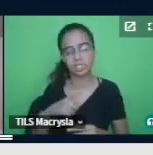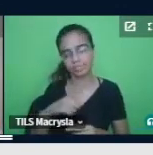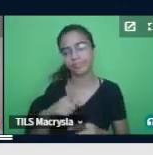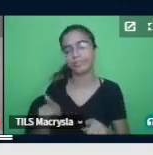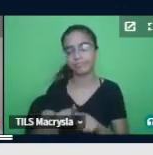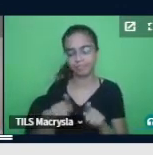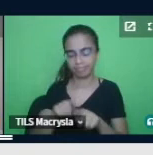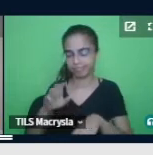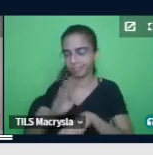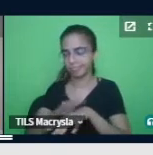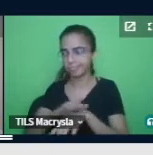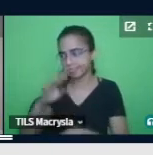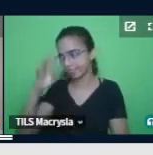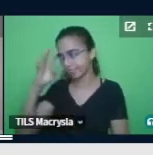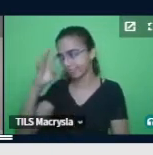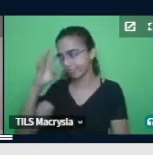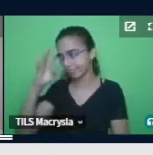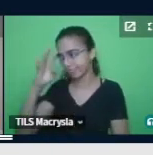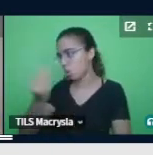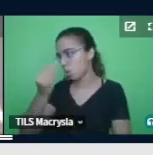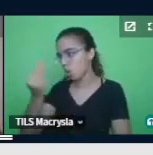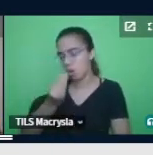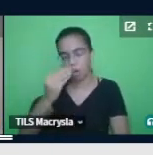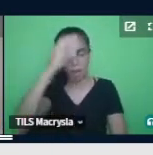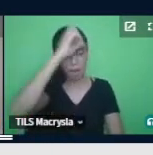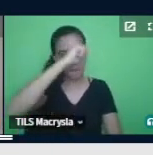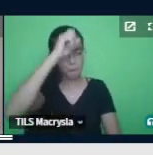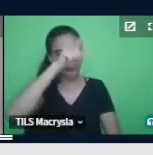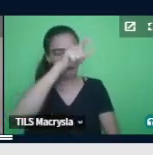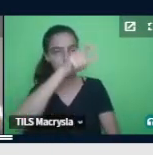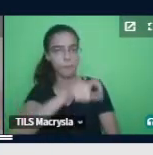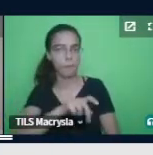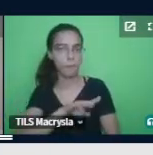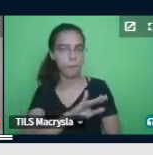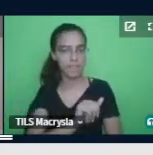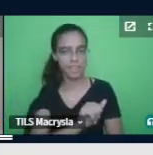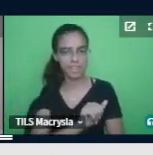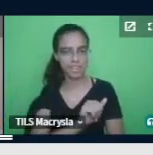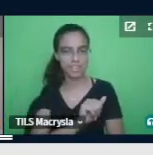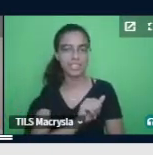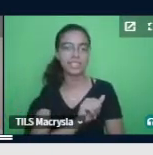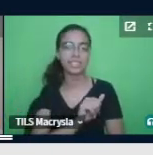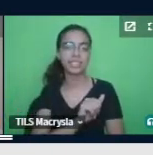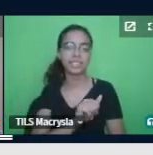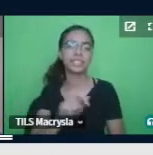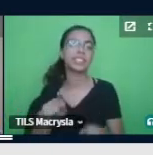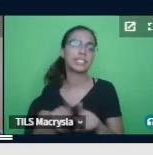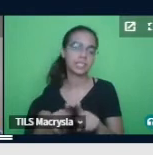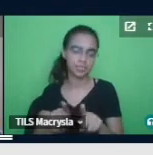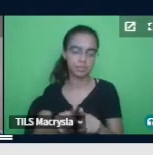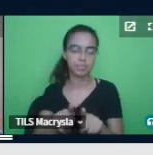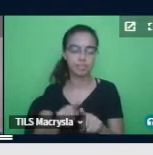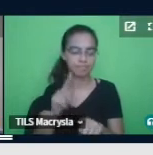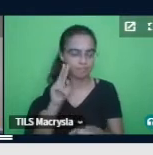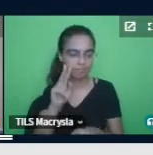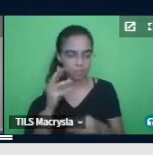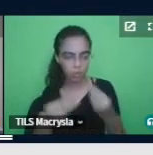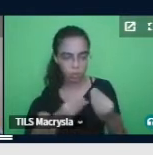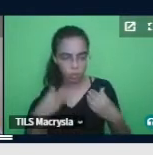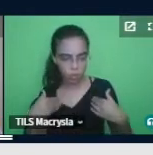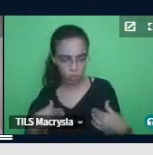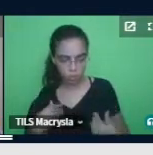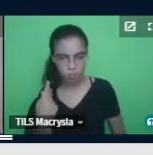aprendizagem da BIA, eu também tive esse olhar prioritário para essas necessidades comportamentais, né, no meu